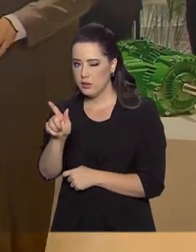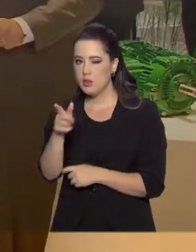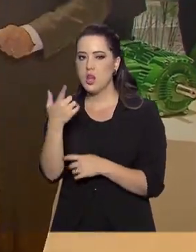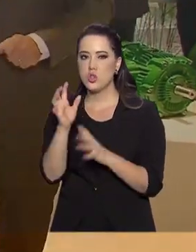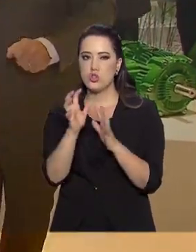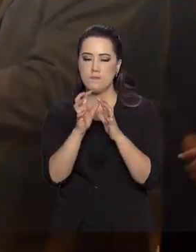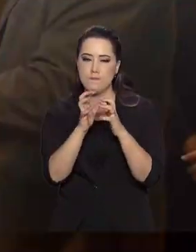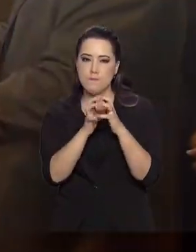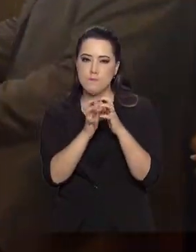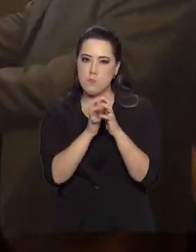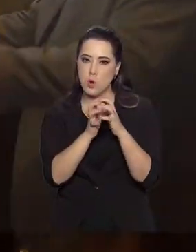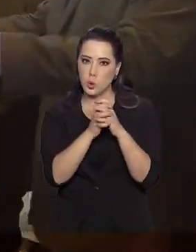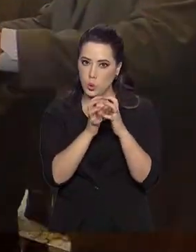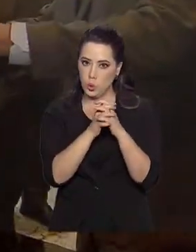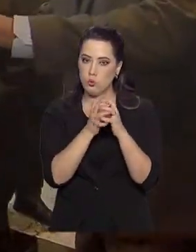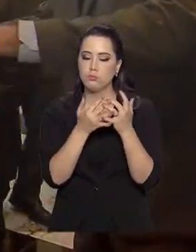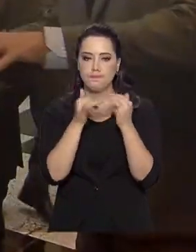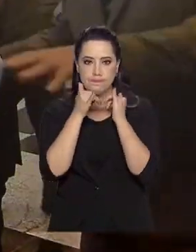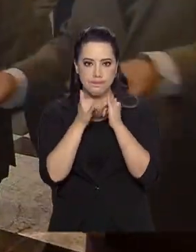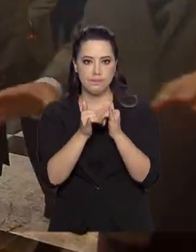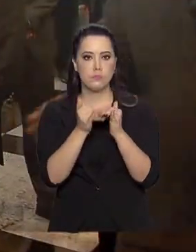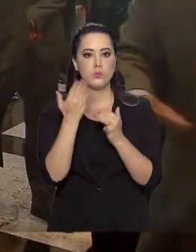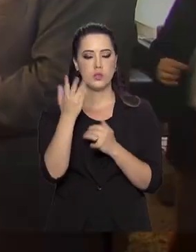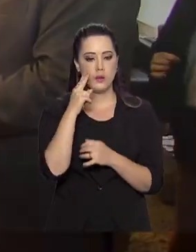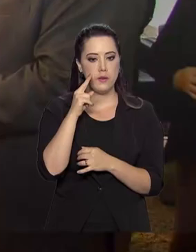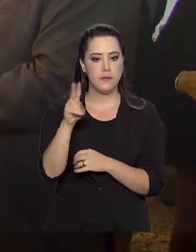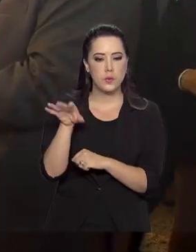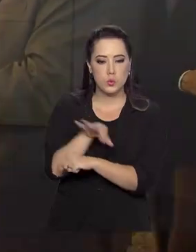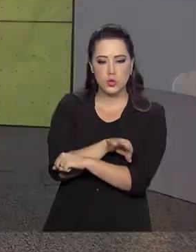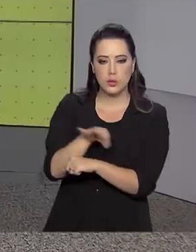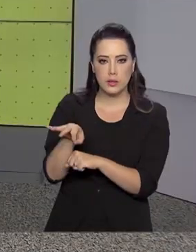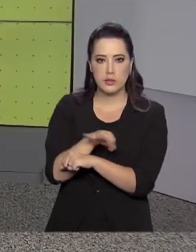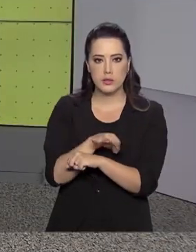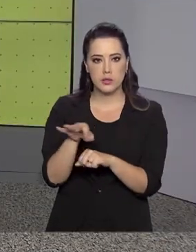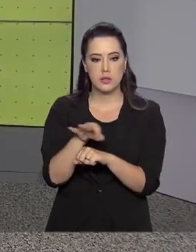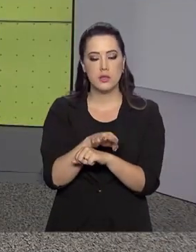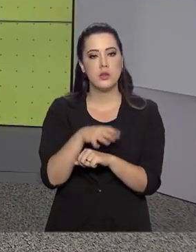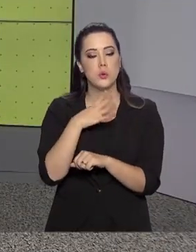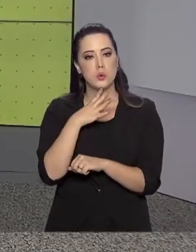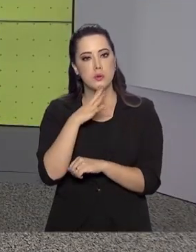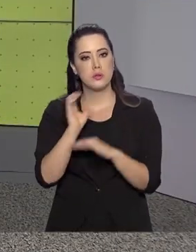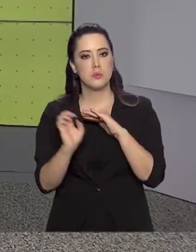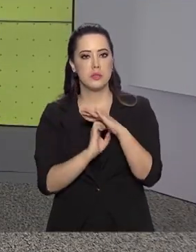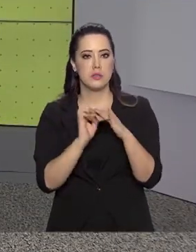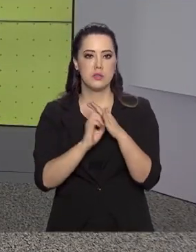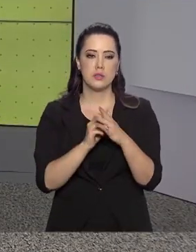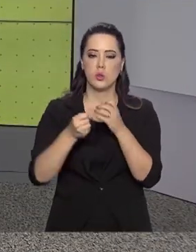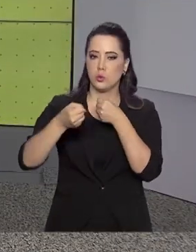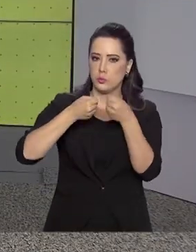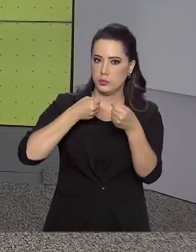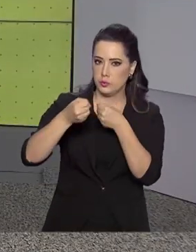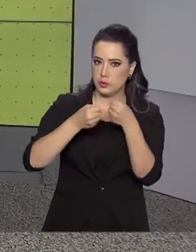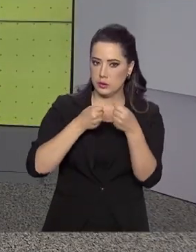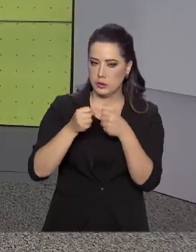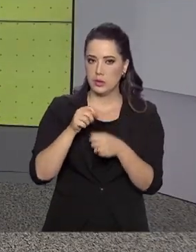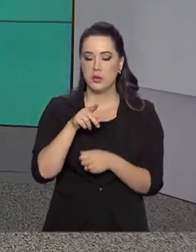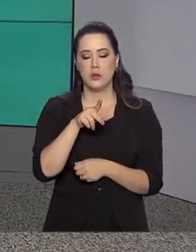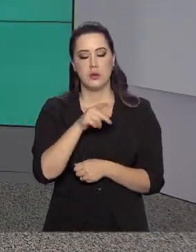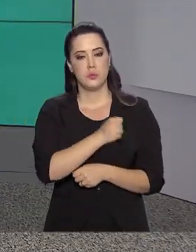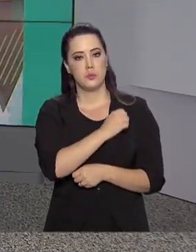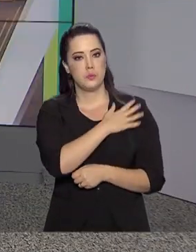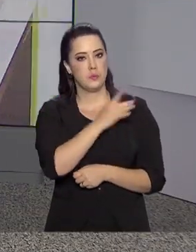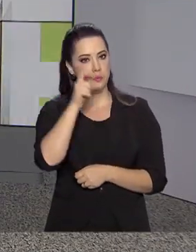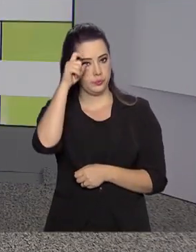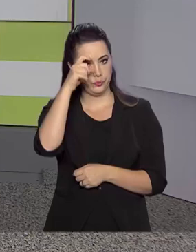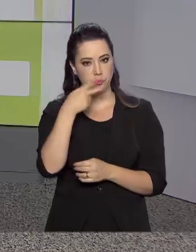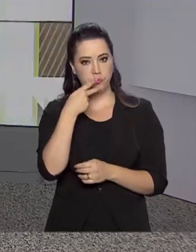Mourão conheceu a área de engenharia e o showroom da empresa. Em entrevista exclusiva à nossa equipe, Hamilton Mourão disse que o